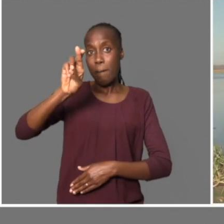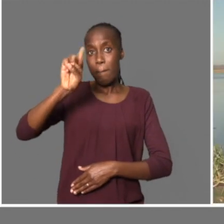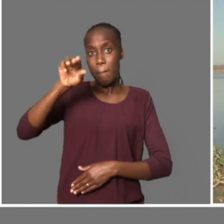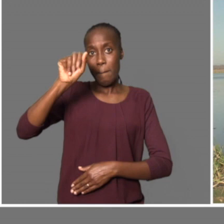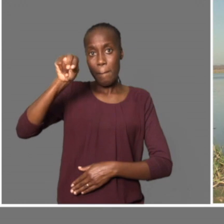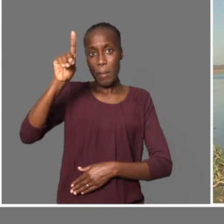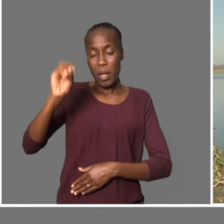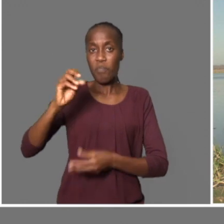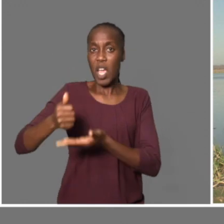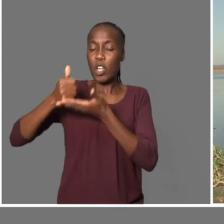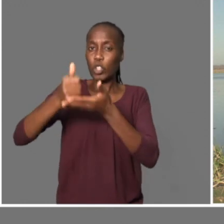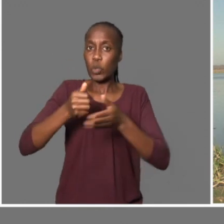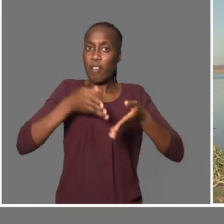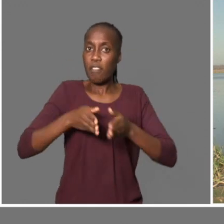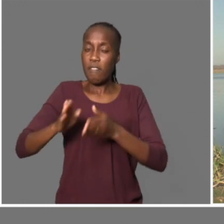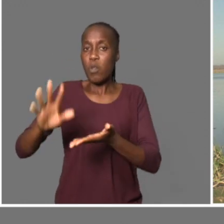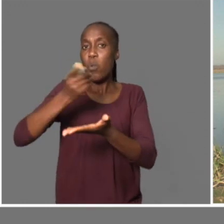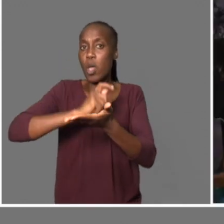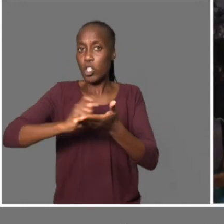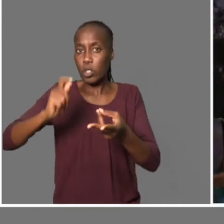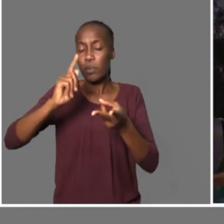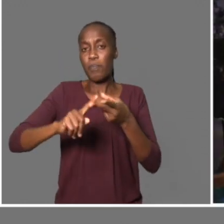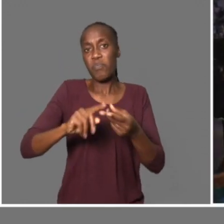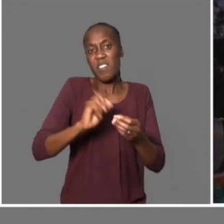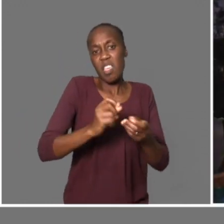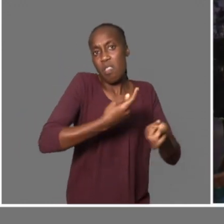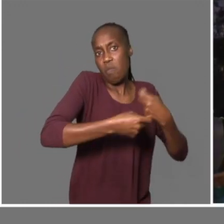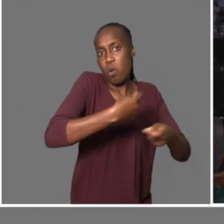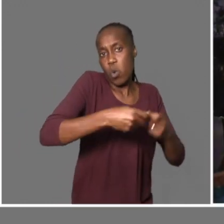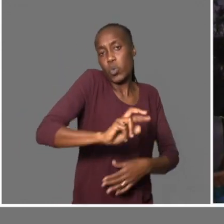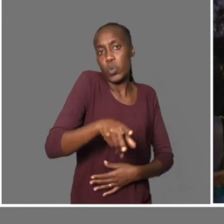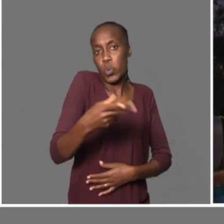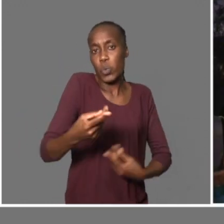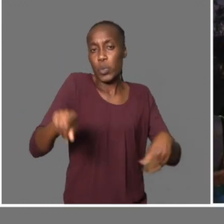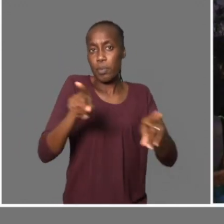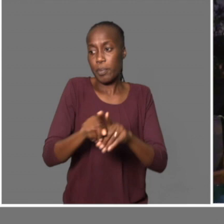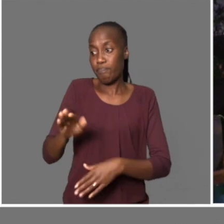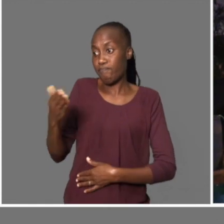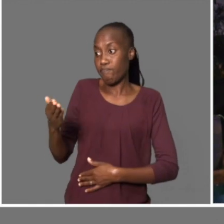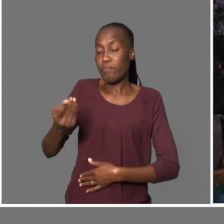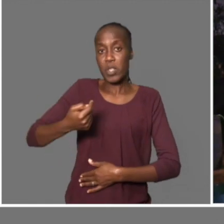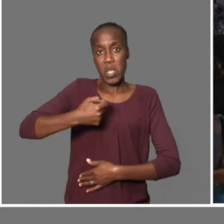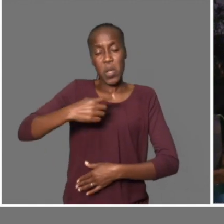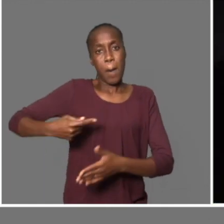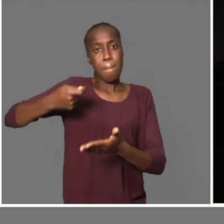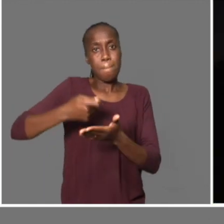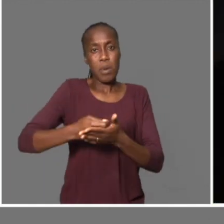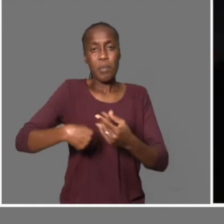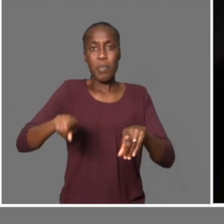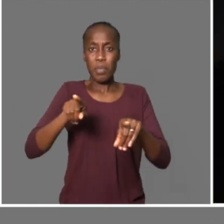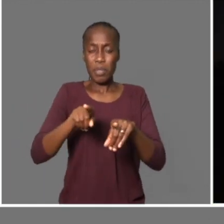Armando Massing sustenta a escola dos seus filhos, além de investir noutros negócios.